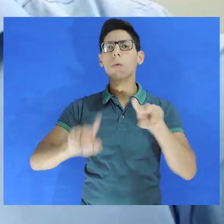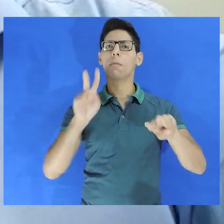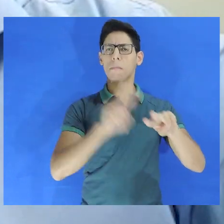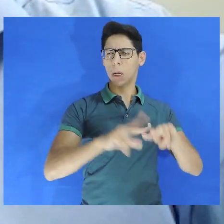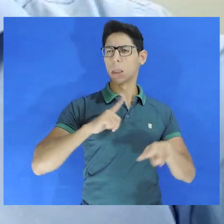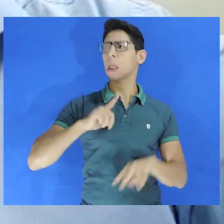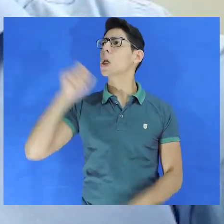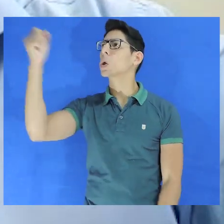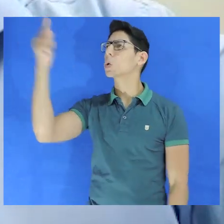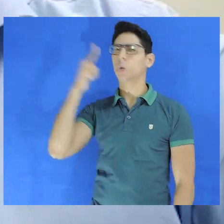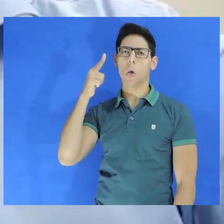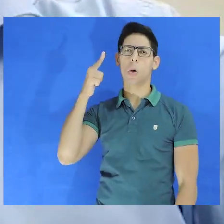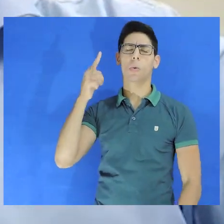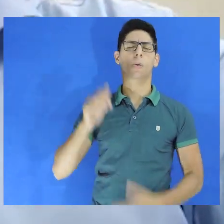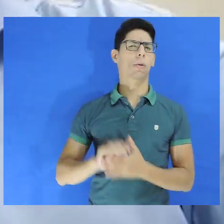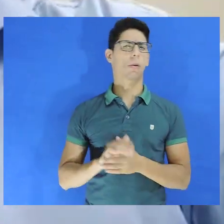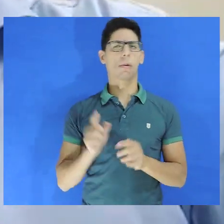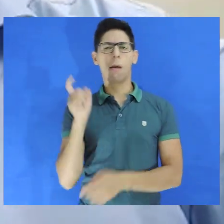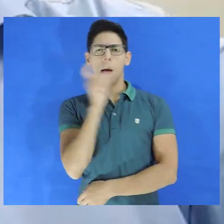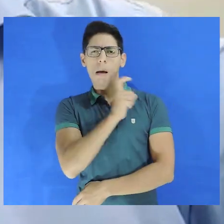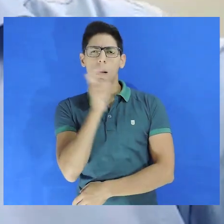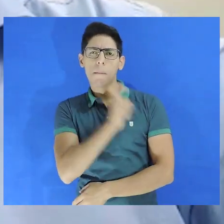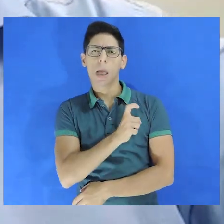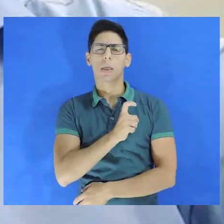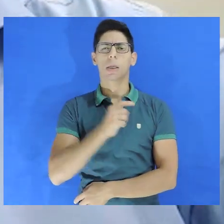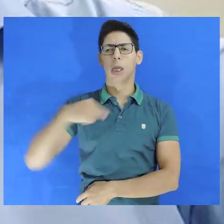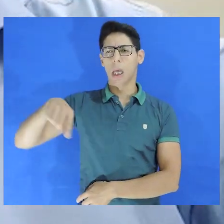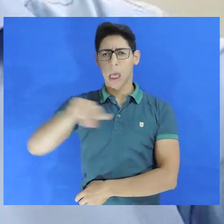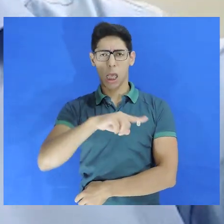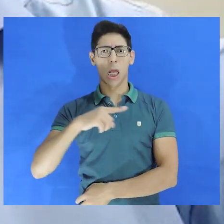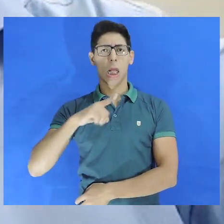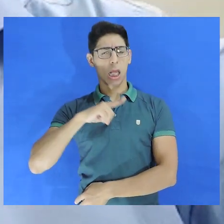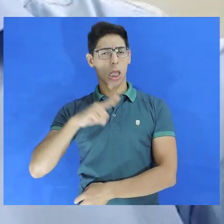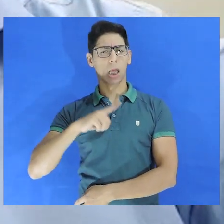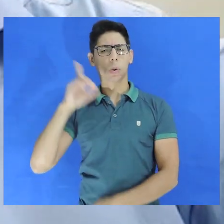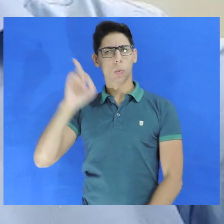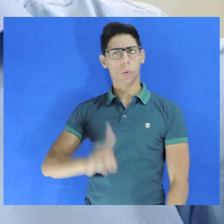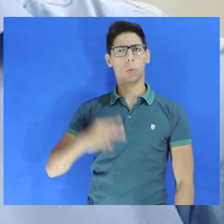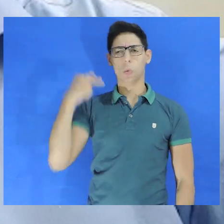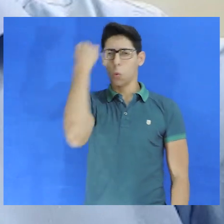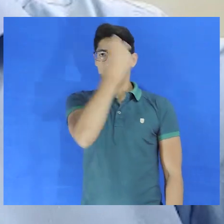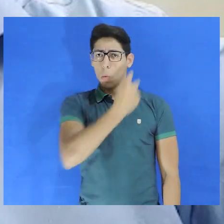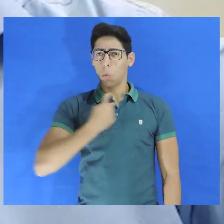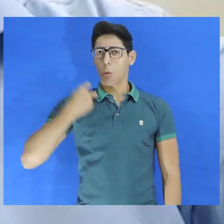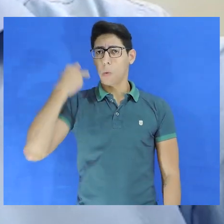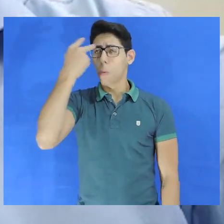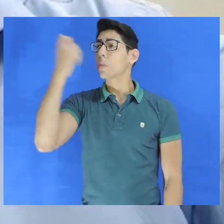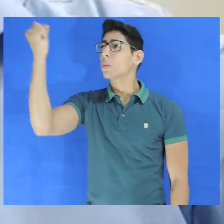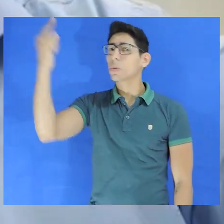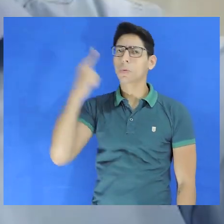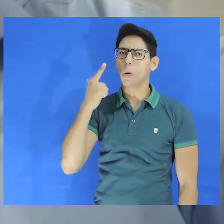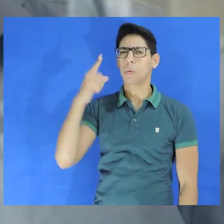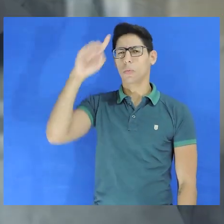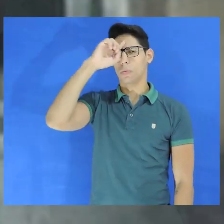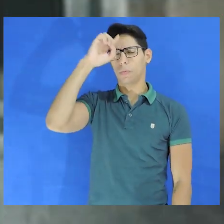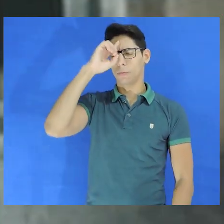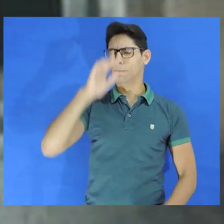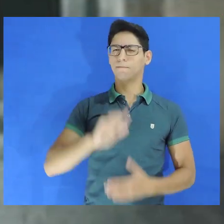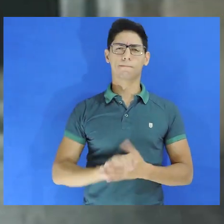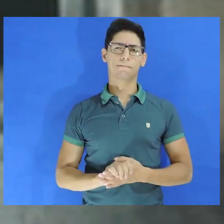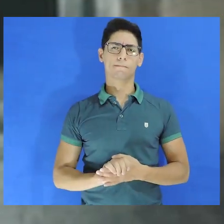Mente quando diz que os presos têm direito a banho de sol por duas horas diárias todos os dias, como se